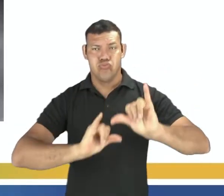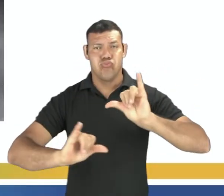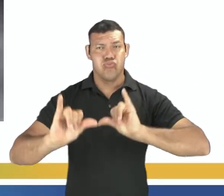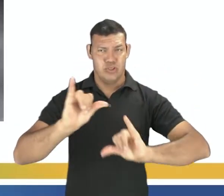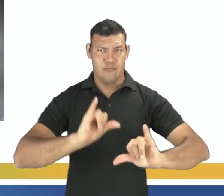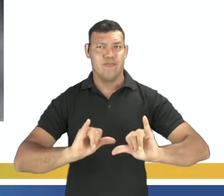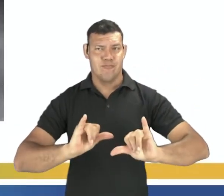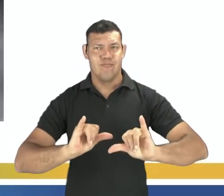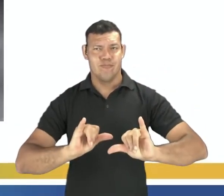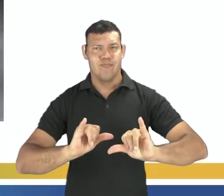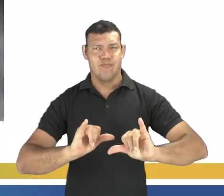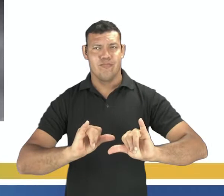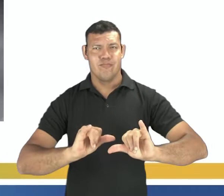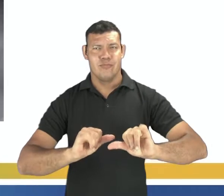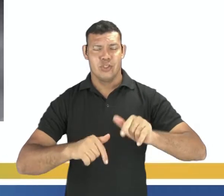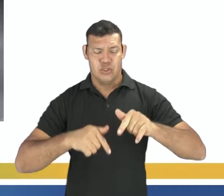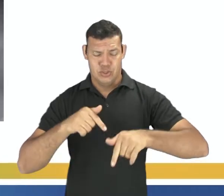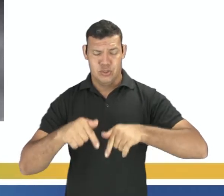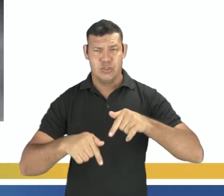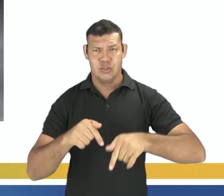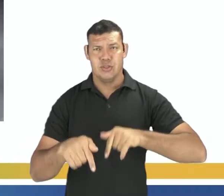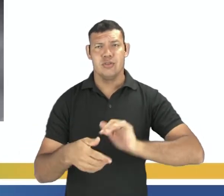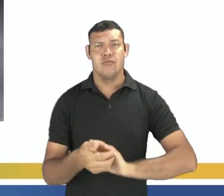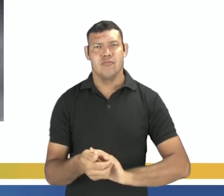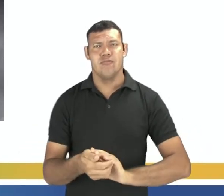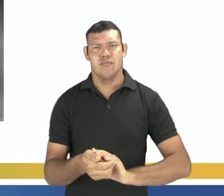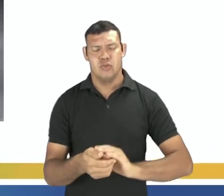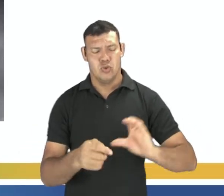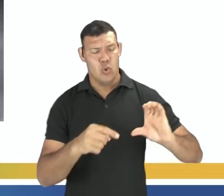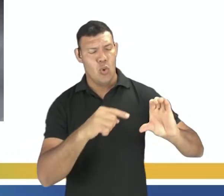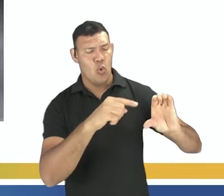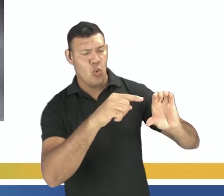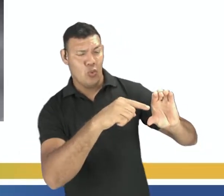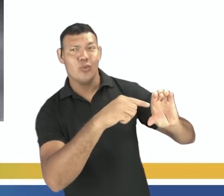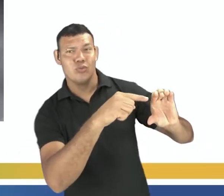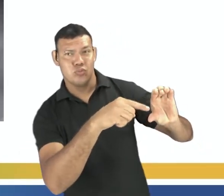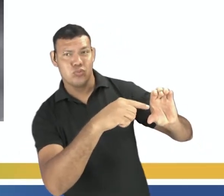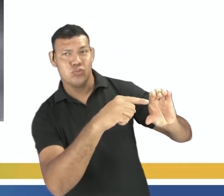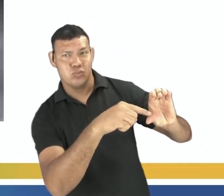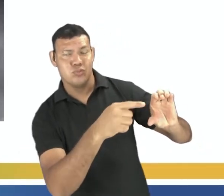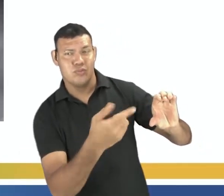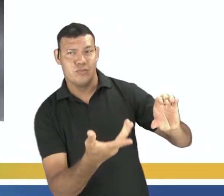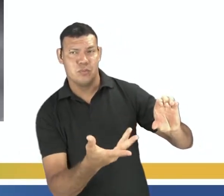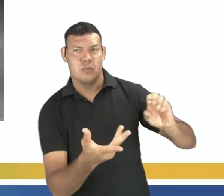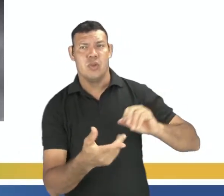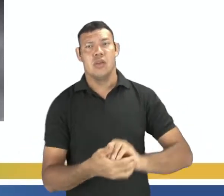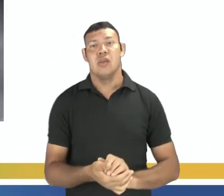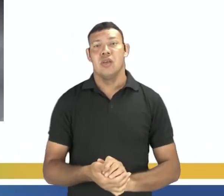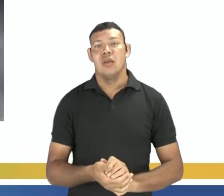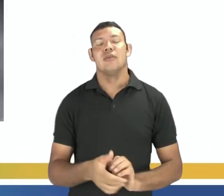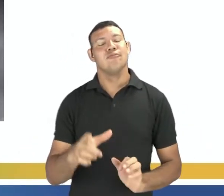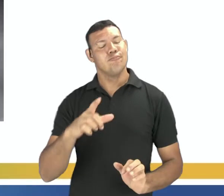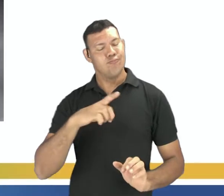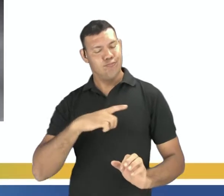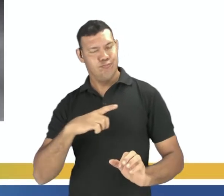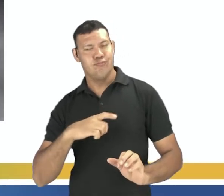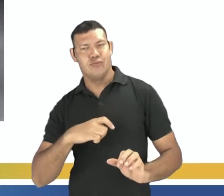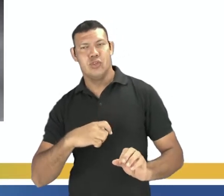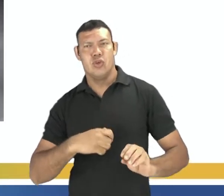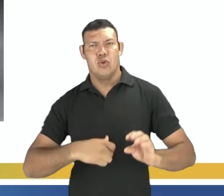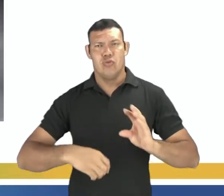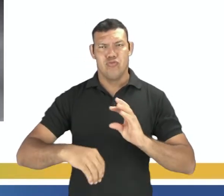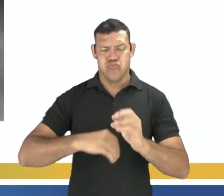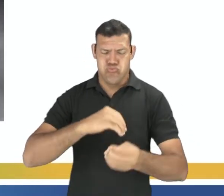a partir das reações que acontecem no seu núcleo. Então são essas reações que acontecem no seu